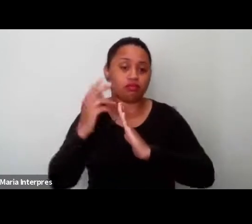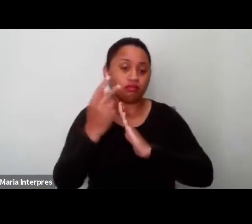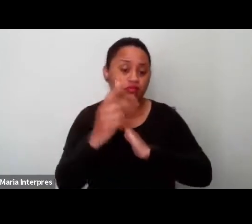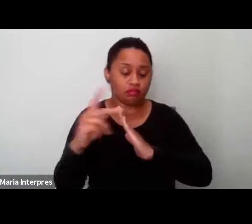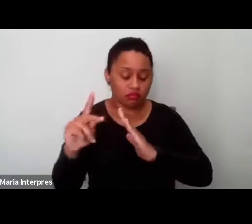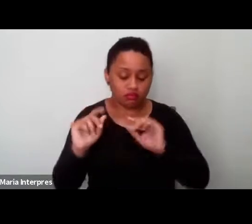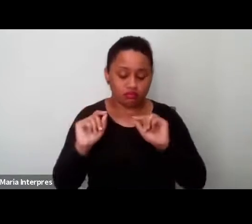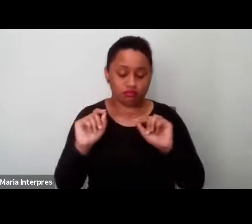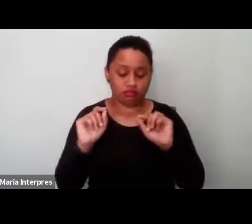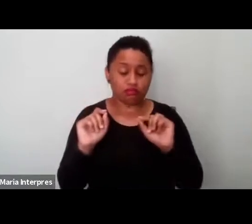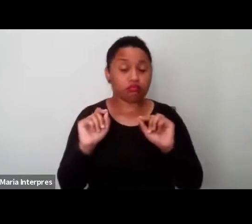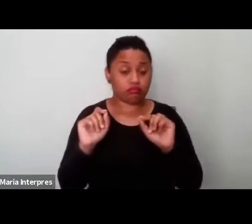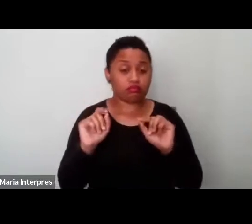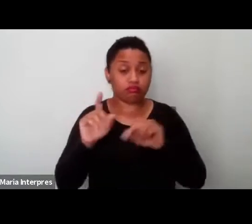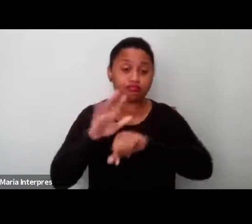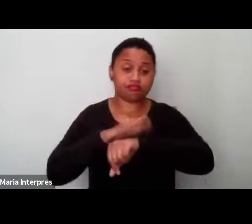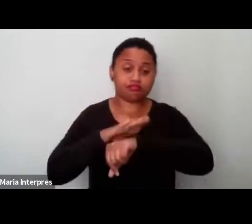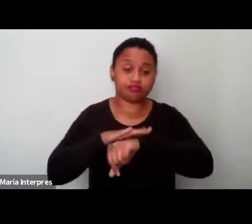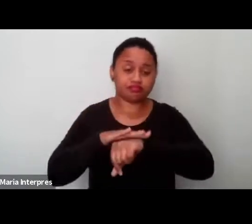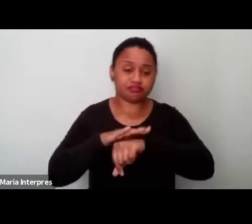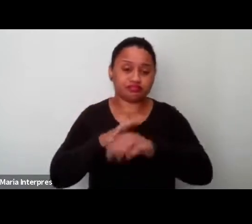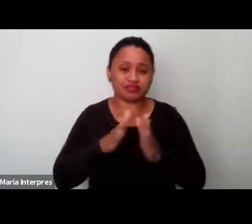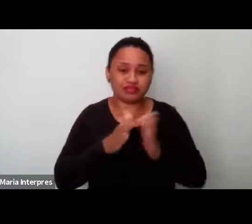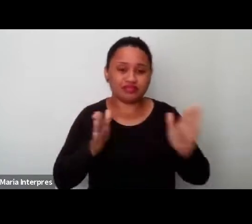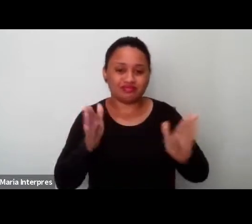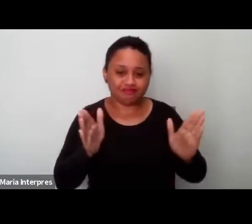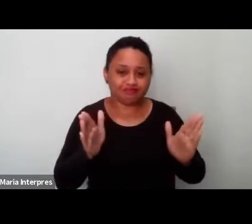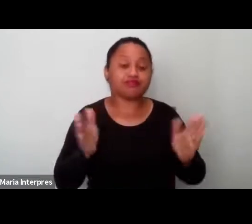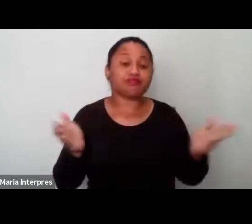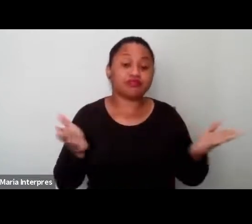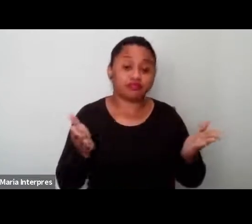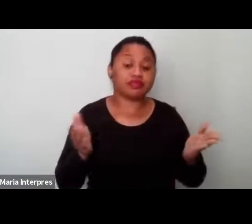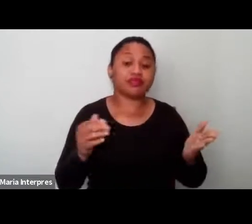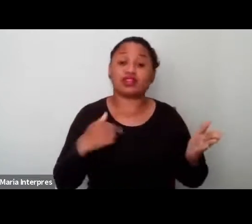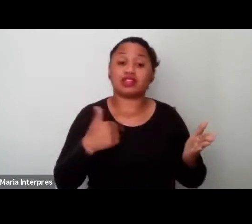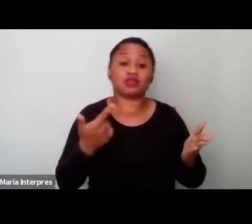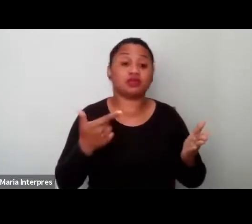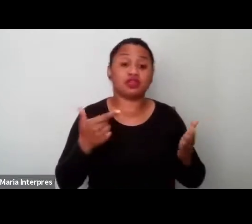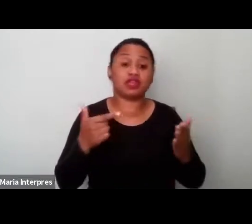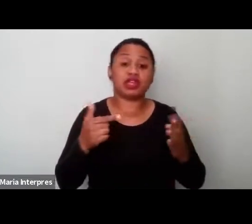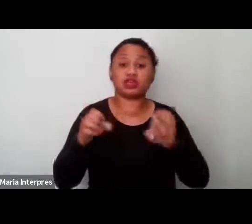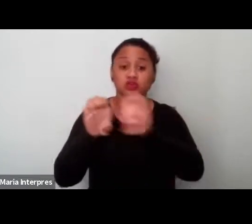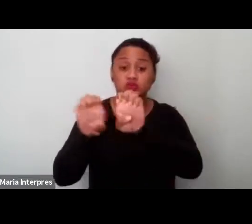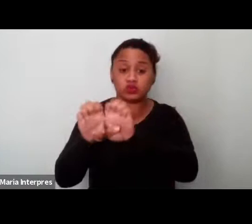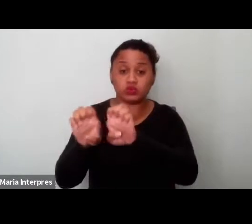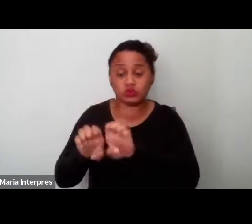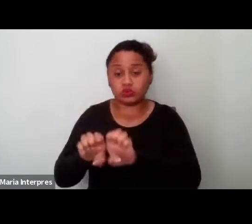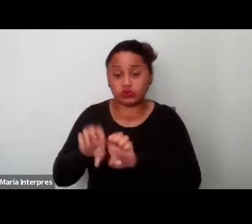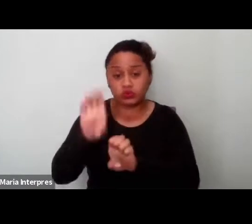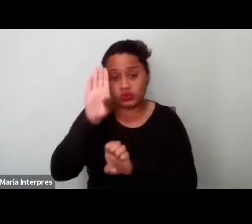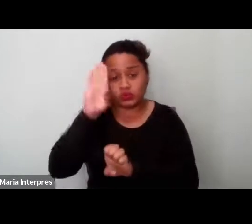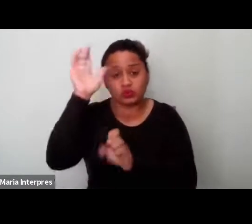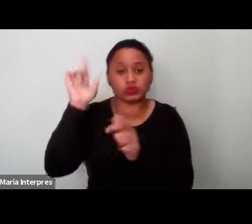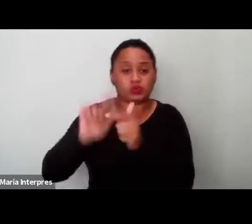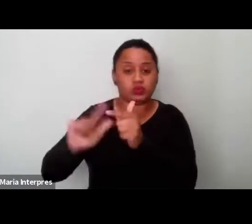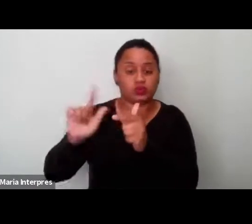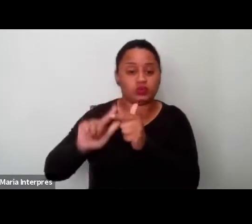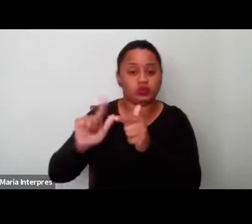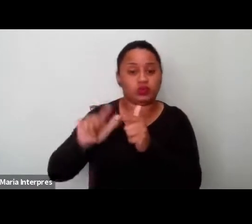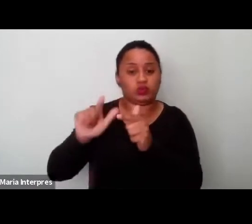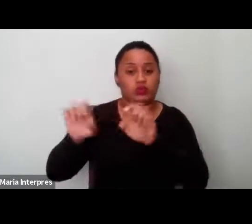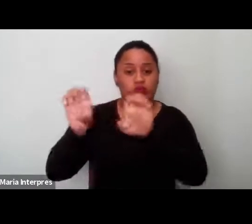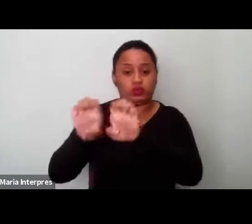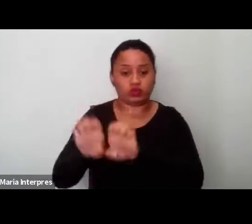eles, nesse momento, possuíam problemas de infraestrutura, e a principal, o principal problema de infraestrutura